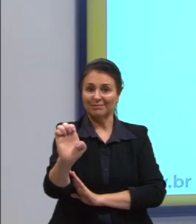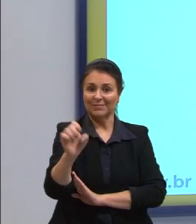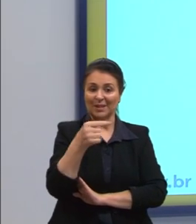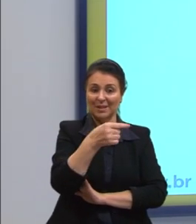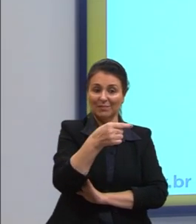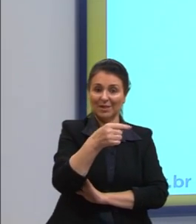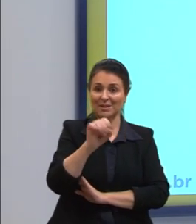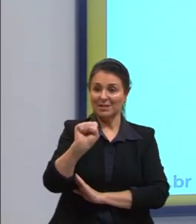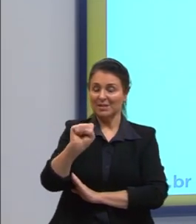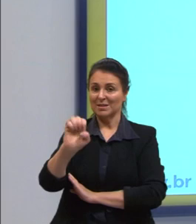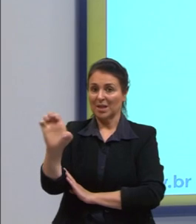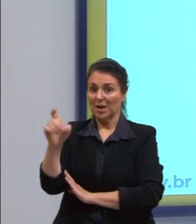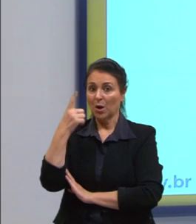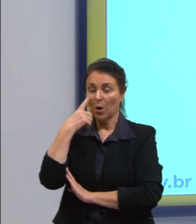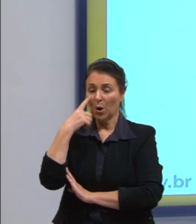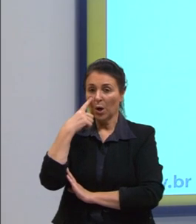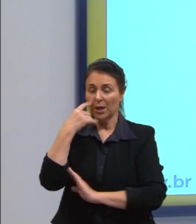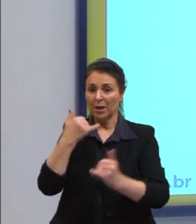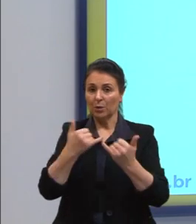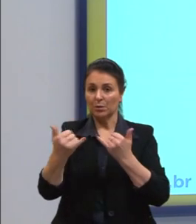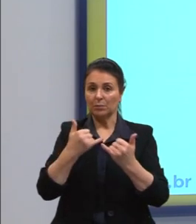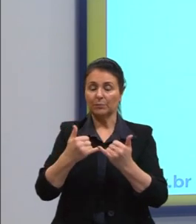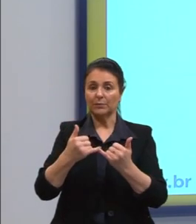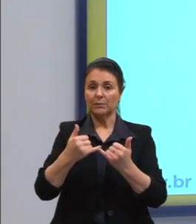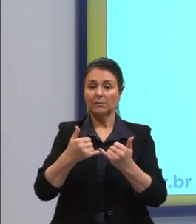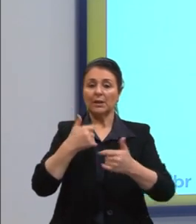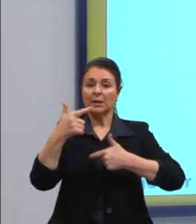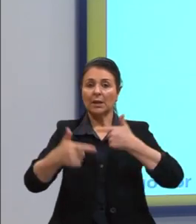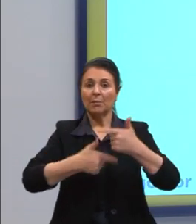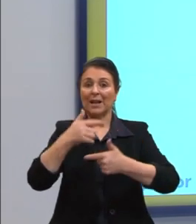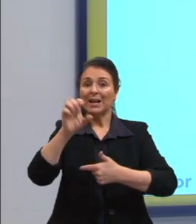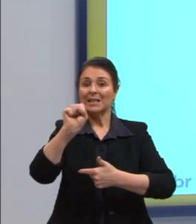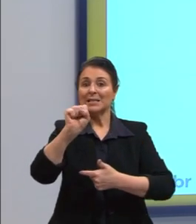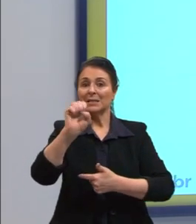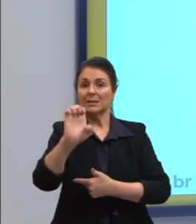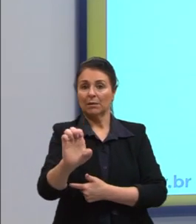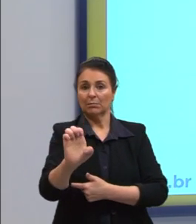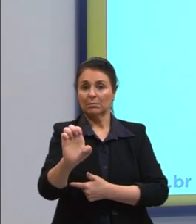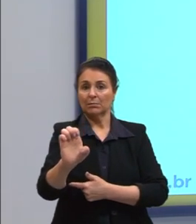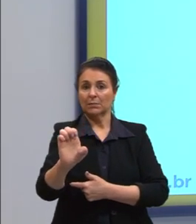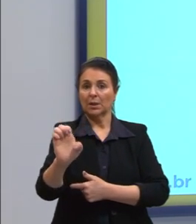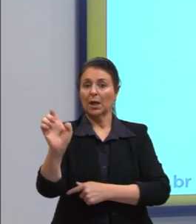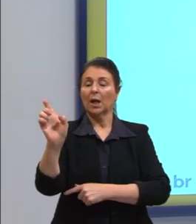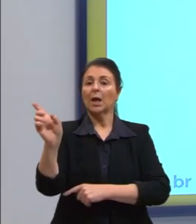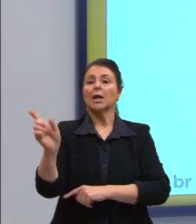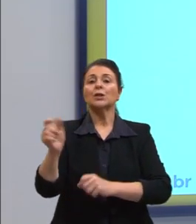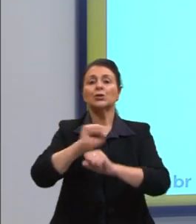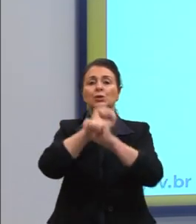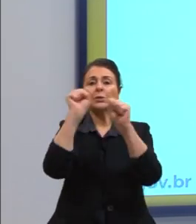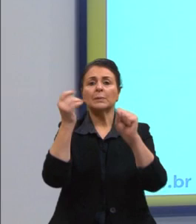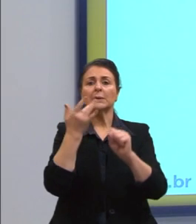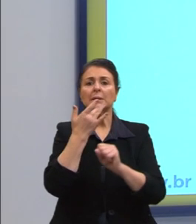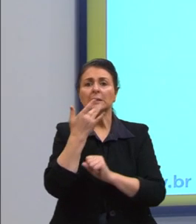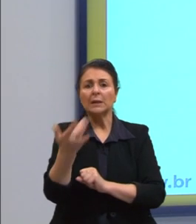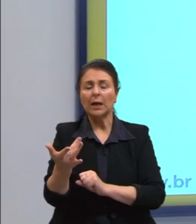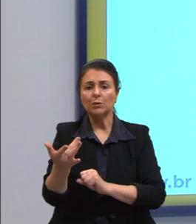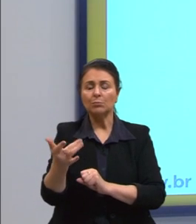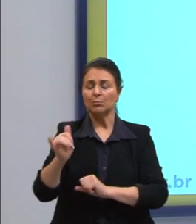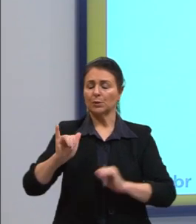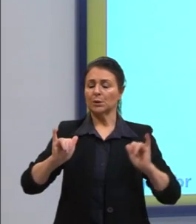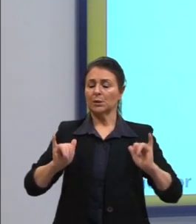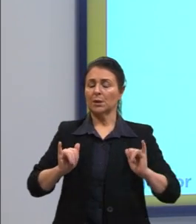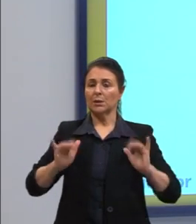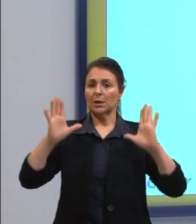Olha ali o exemplo. Trabalha-se de dia, descansa-se à noite. A gente sabe que alguém